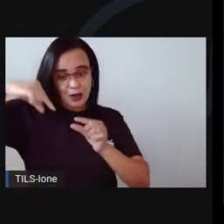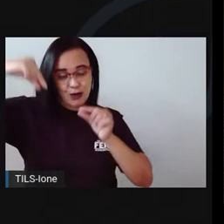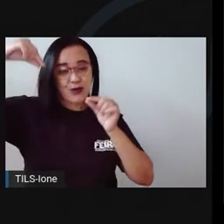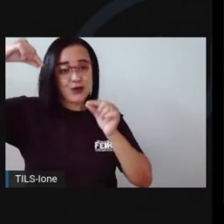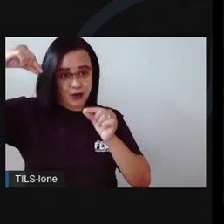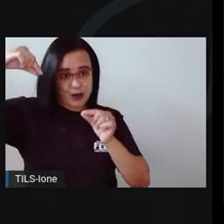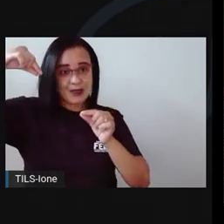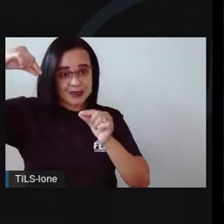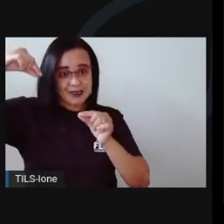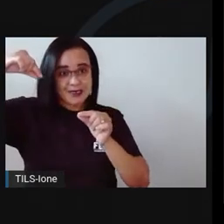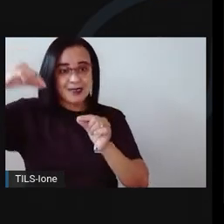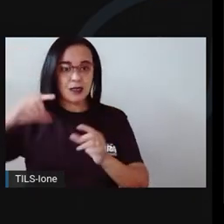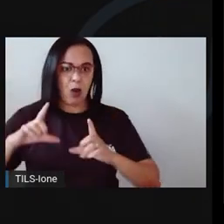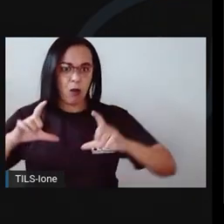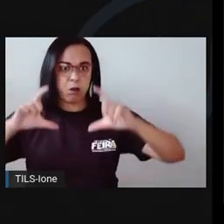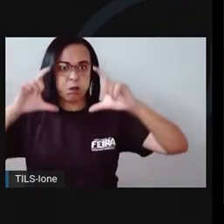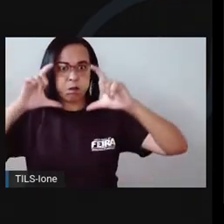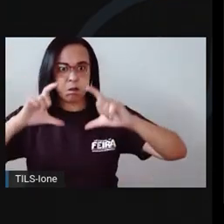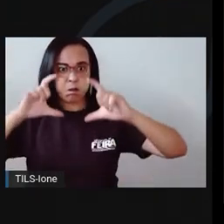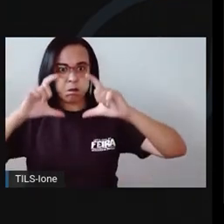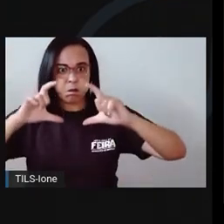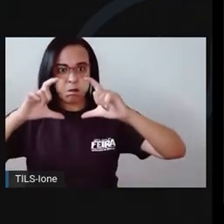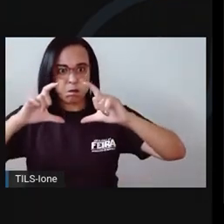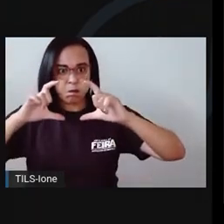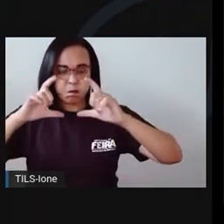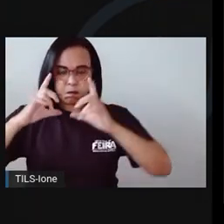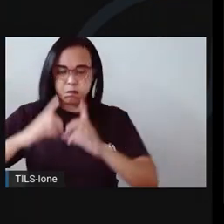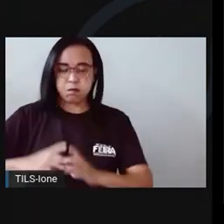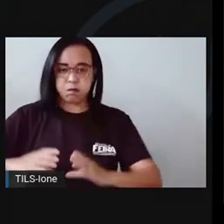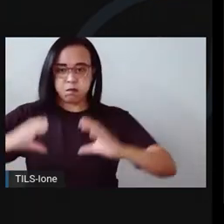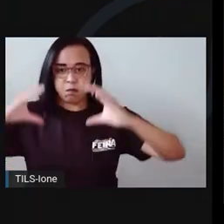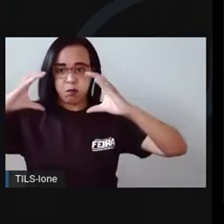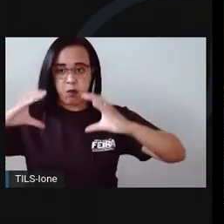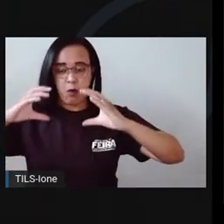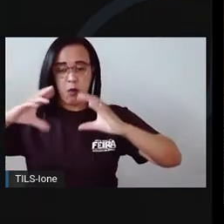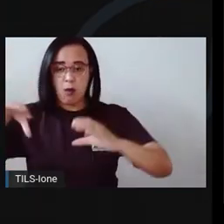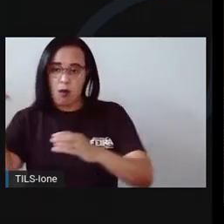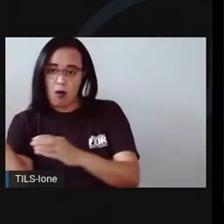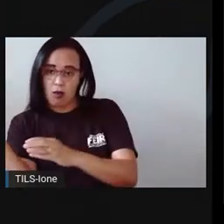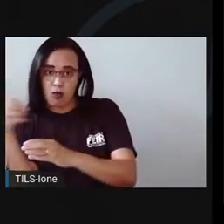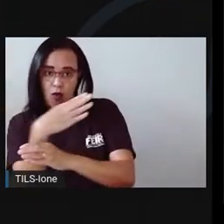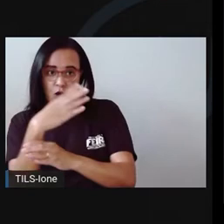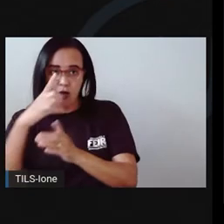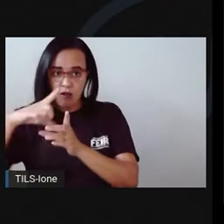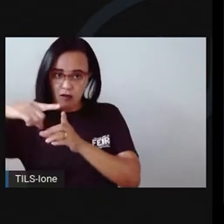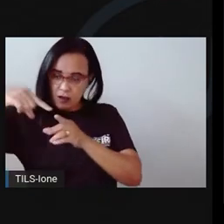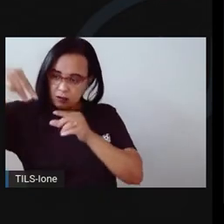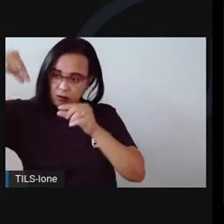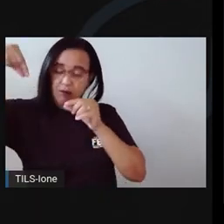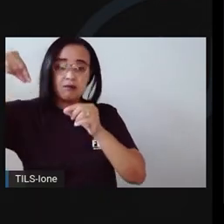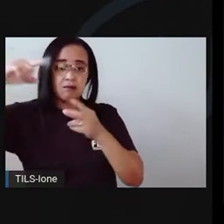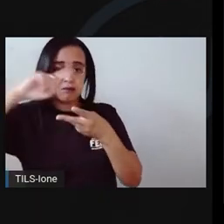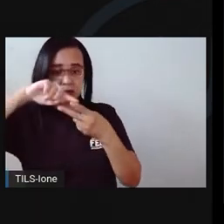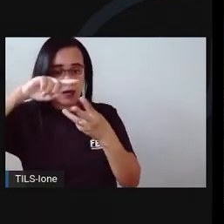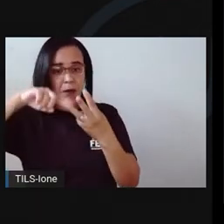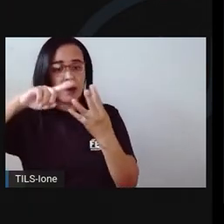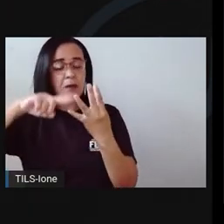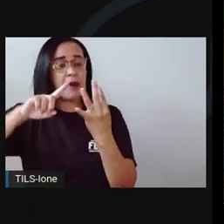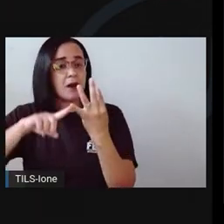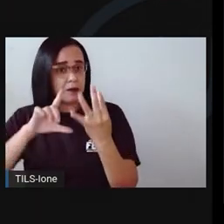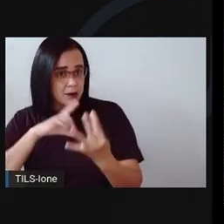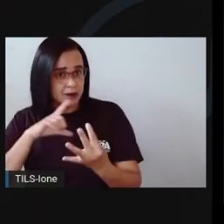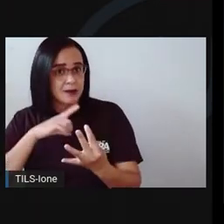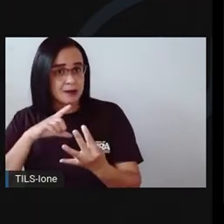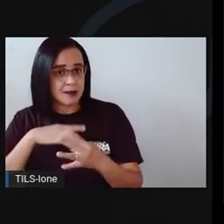nova e crescente. O legal é que os homens da antiguidade também perceberam que, em dias de lua cheia, a noite